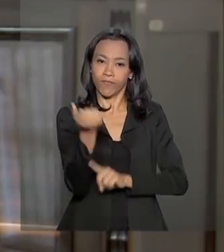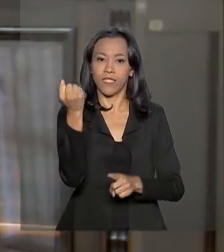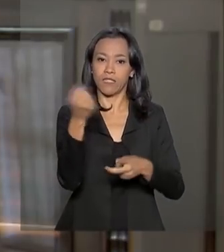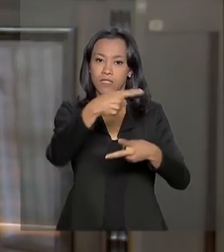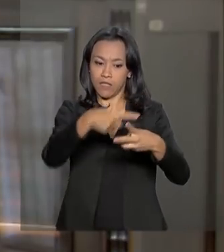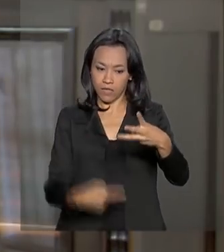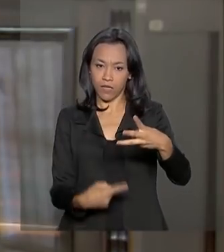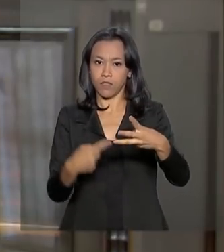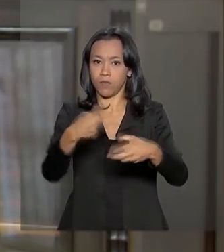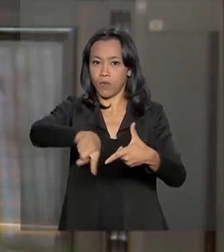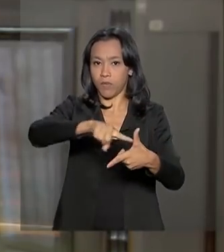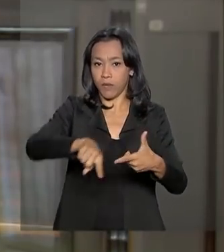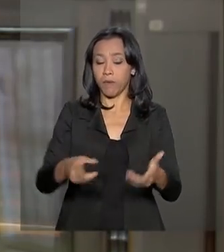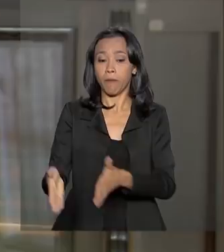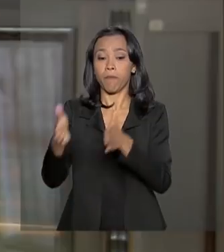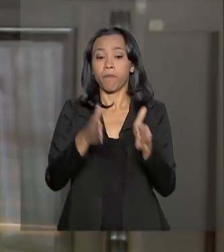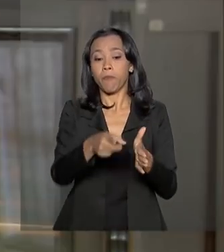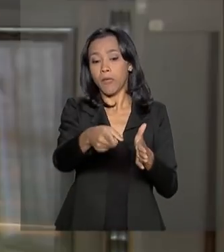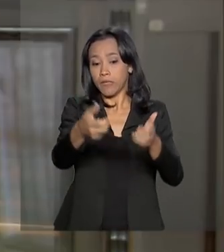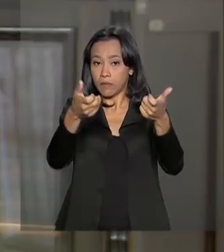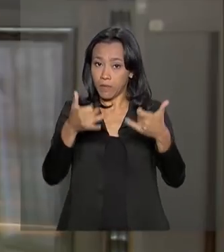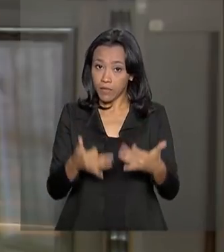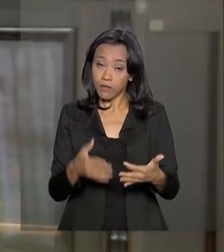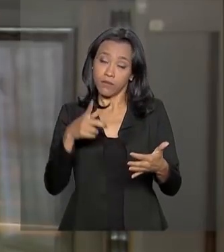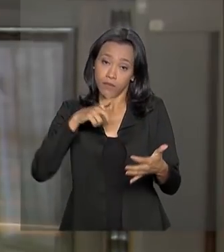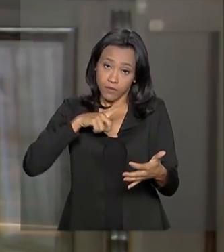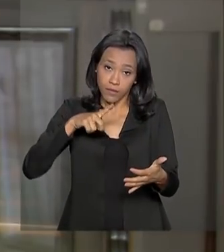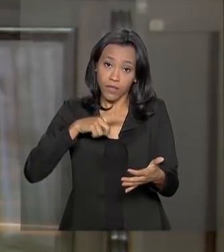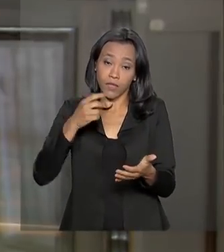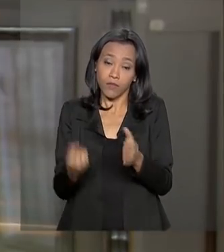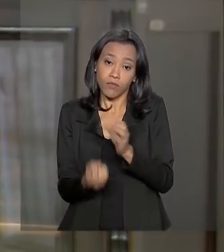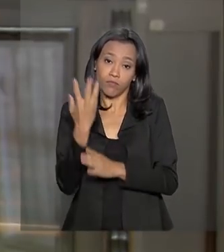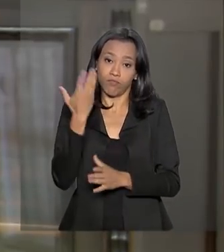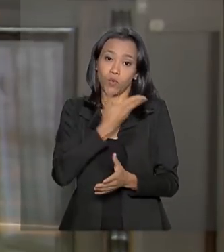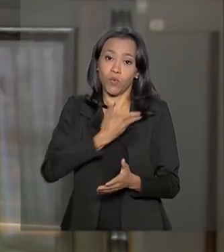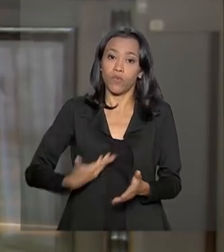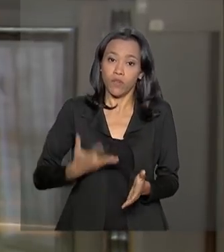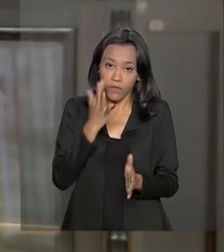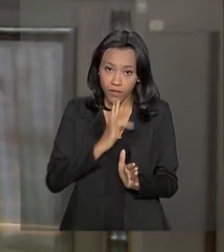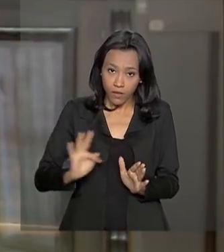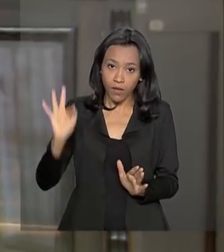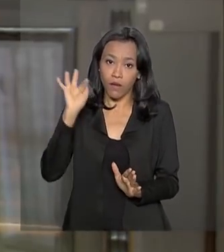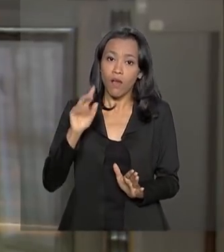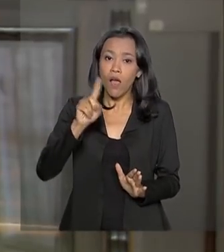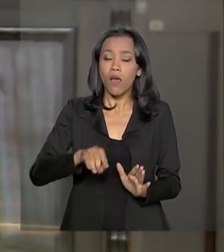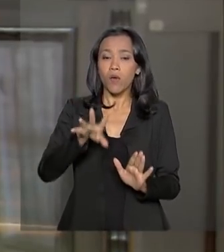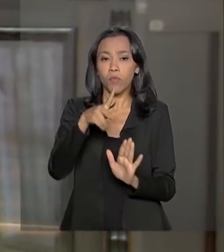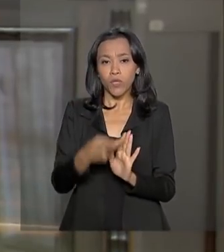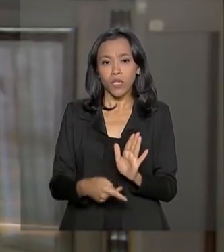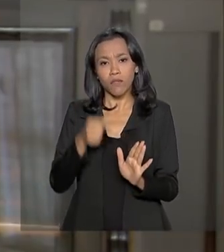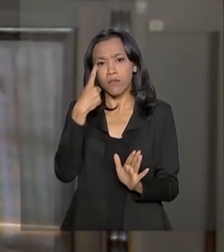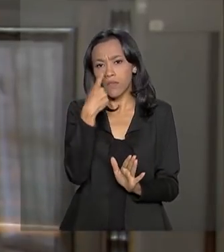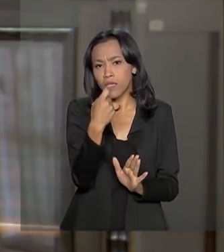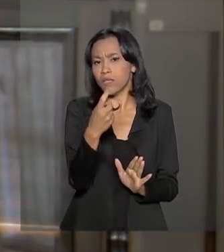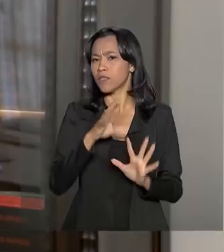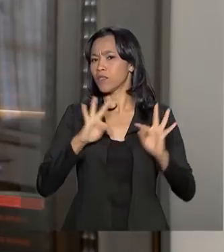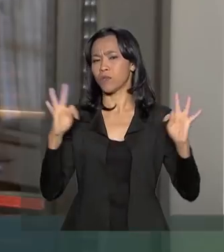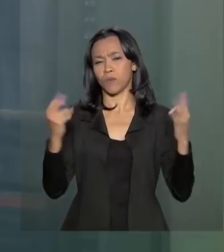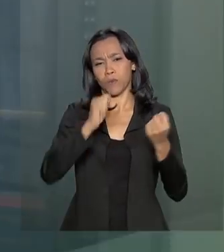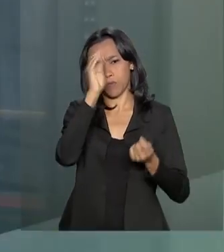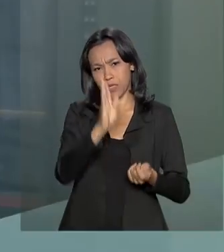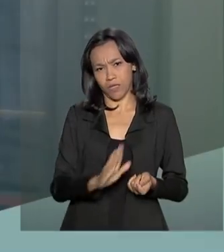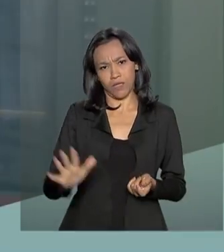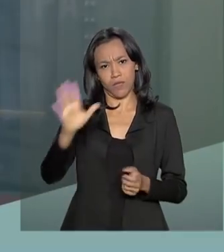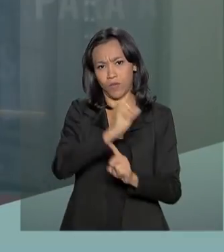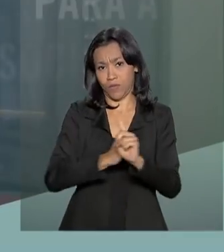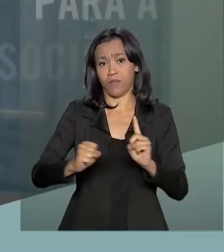compreensão, é um projeto que, embora tenha origem no governo federal, é um projeto que interessa todo o Brasil e toda a sociedade. A